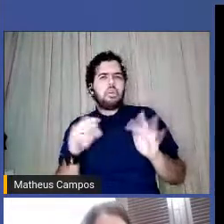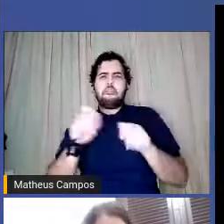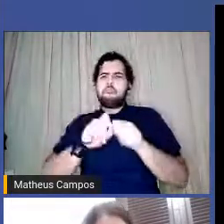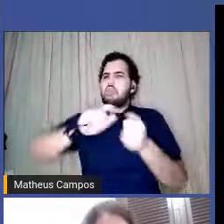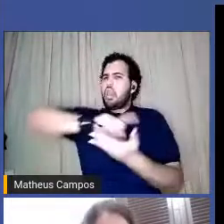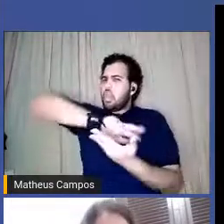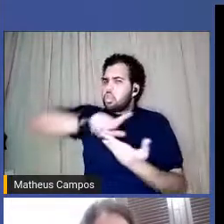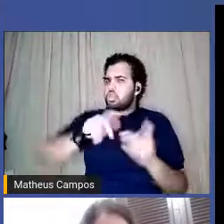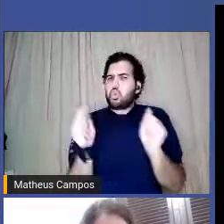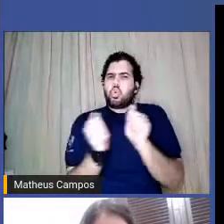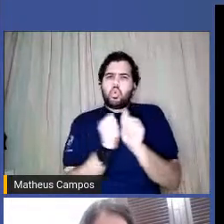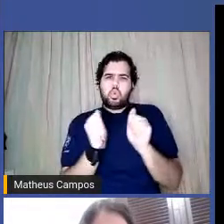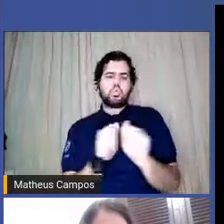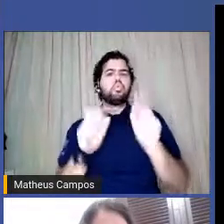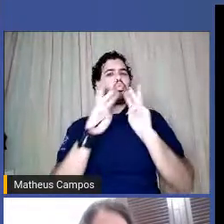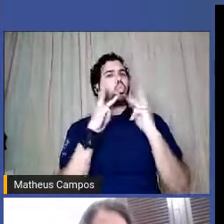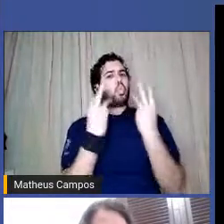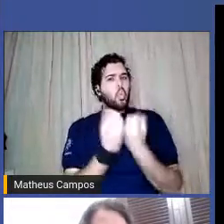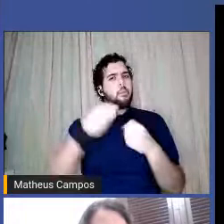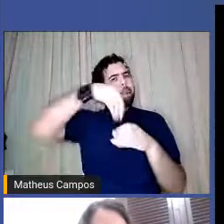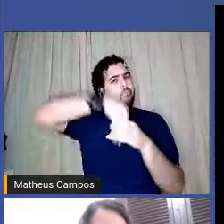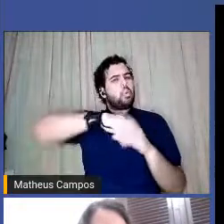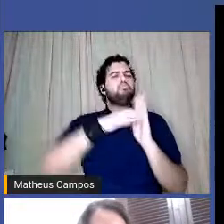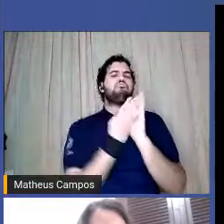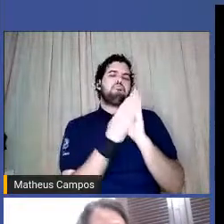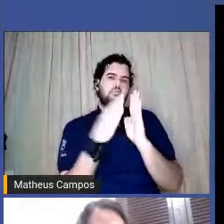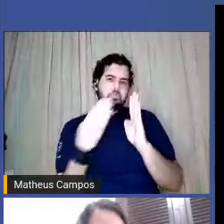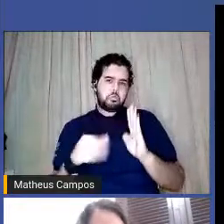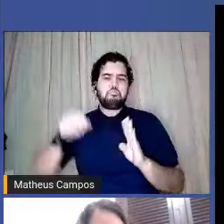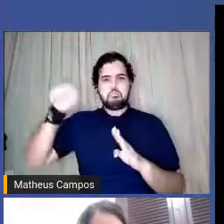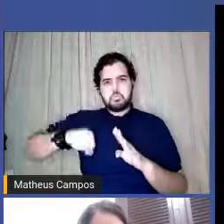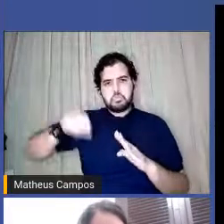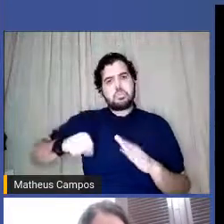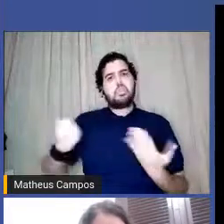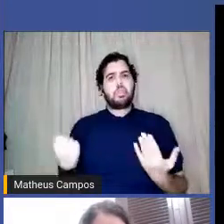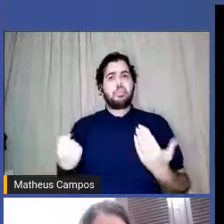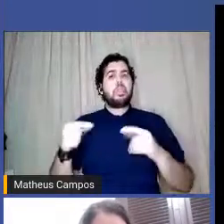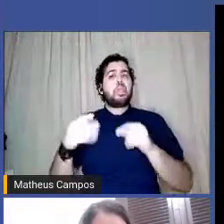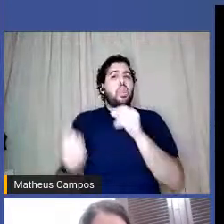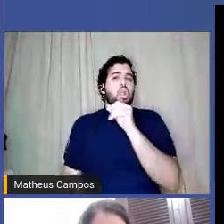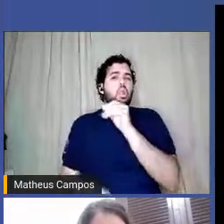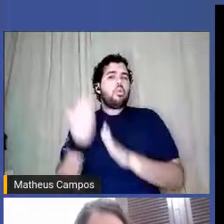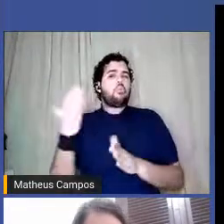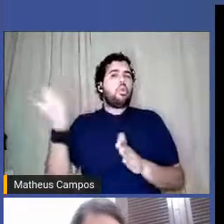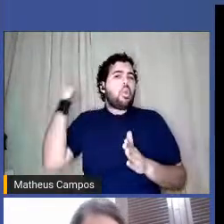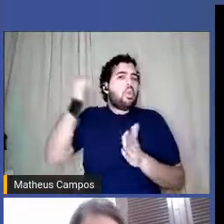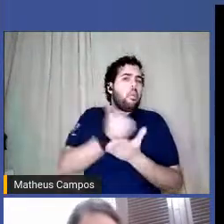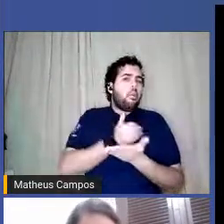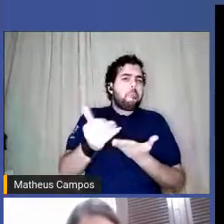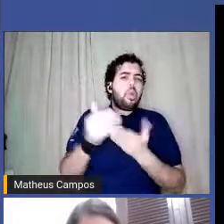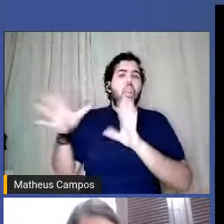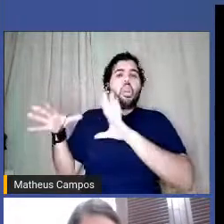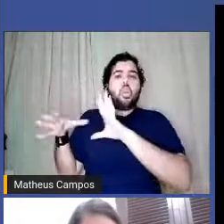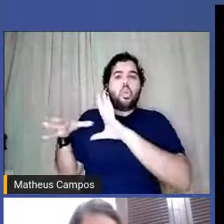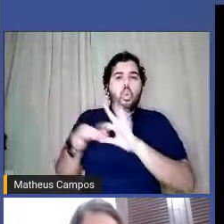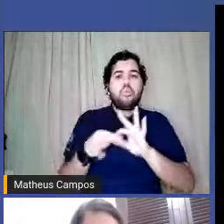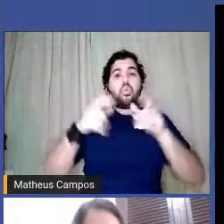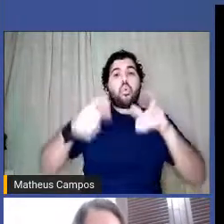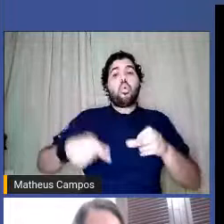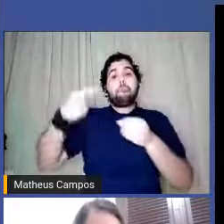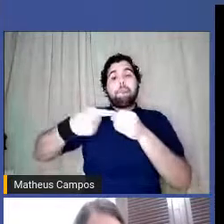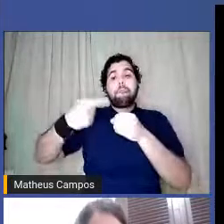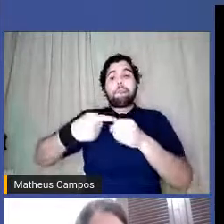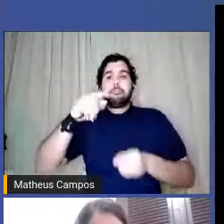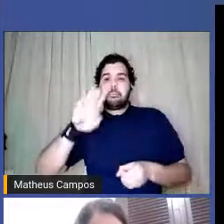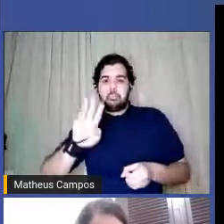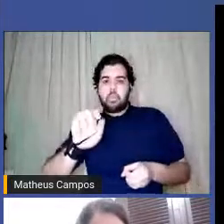oficinas na biblioteca, e ela surgiu inicialmente do contexto do bairro Barroso, que